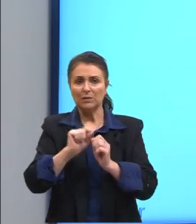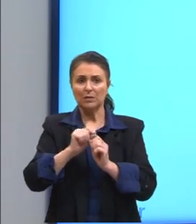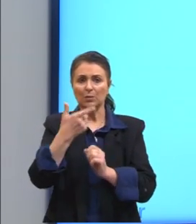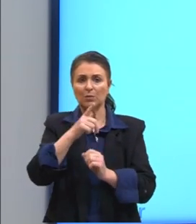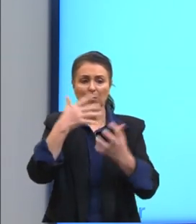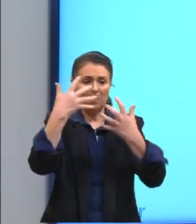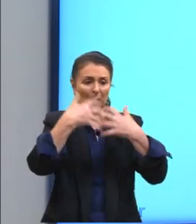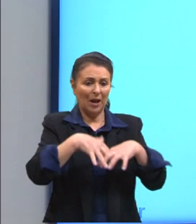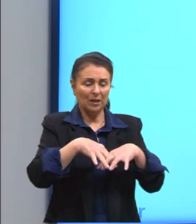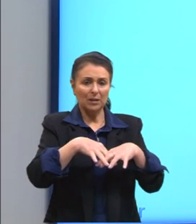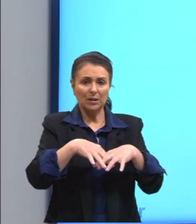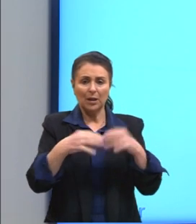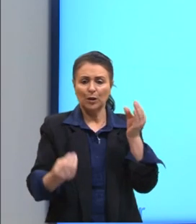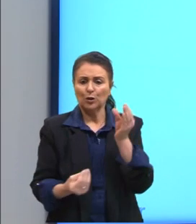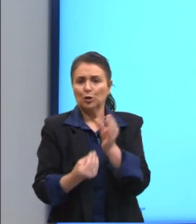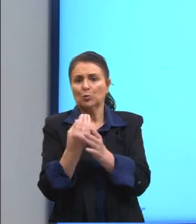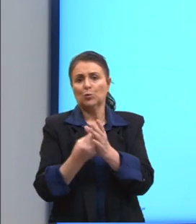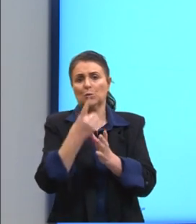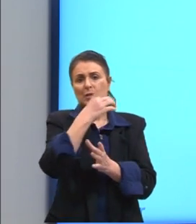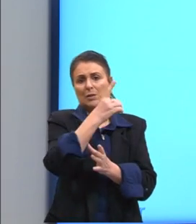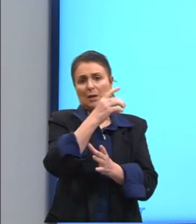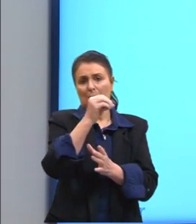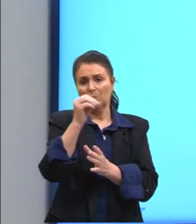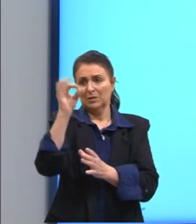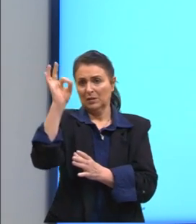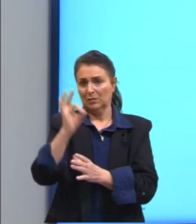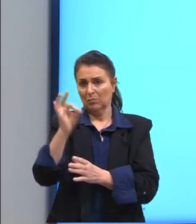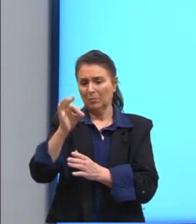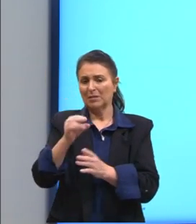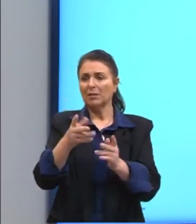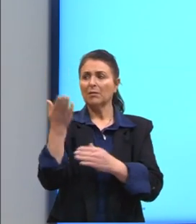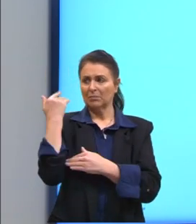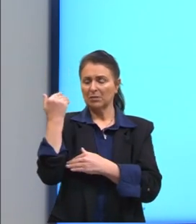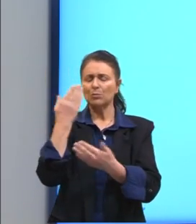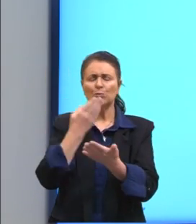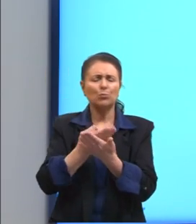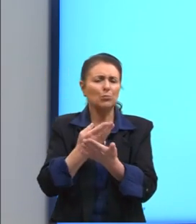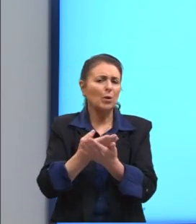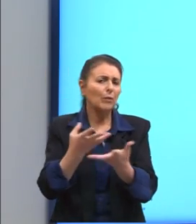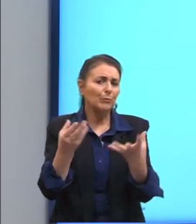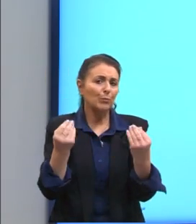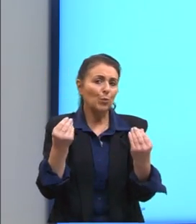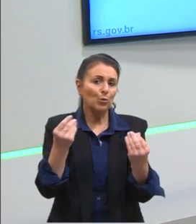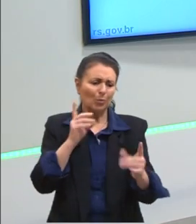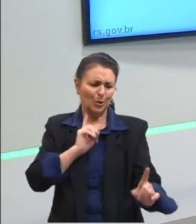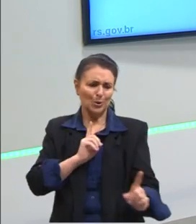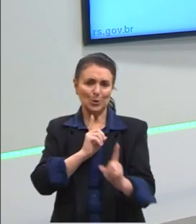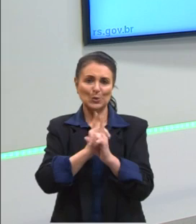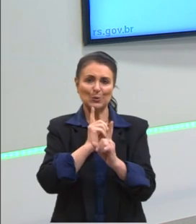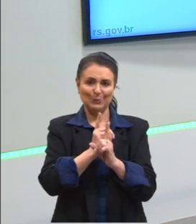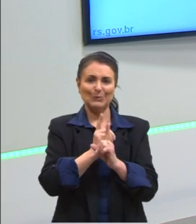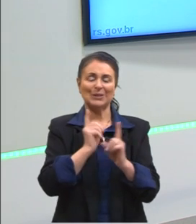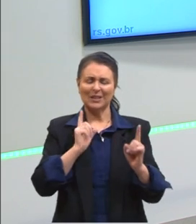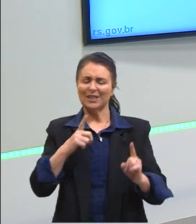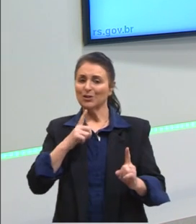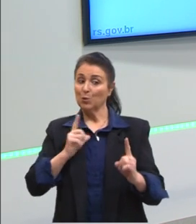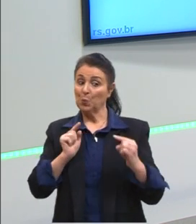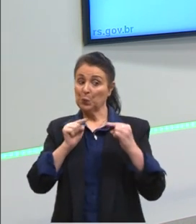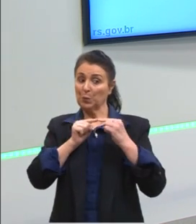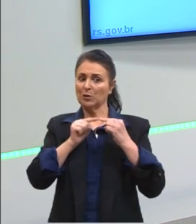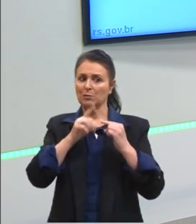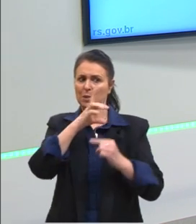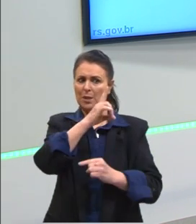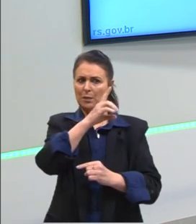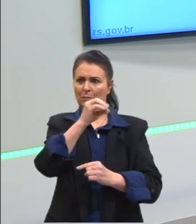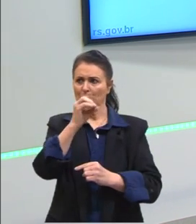100%, né? Mas, naquele tempo, o pessoal estudava bastante, né? Sobre isso para tentar chegar a esse objetivo de